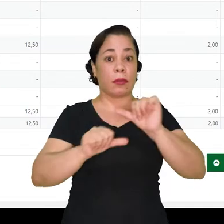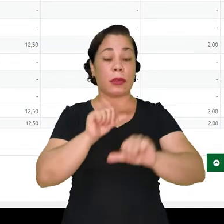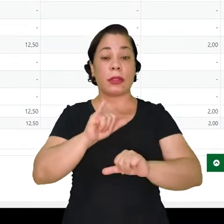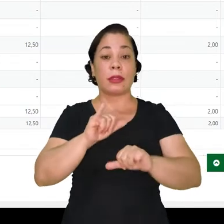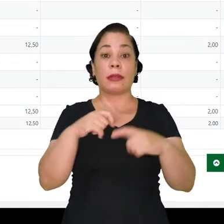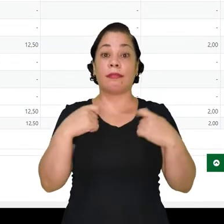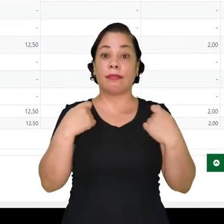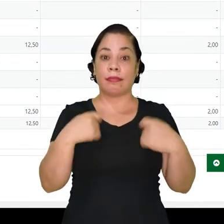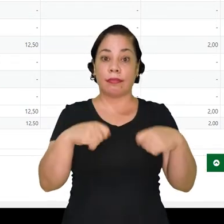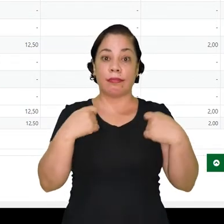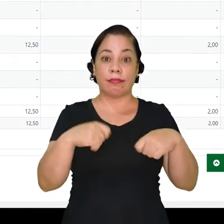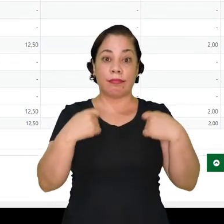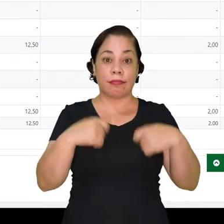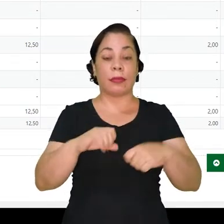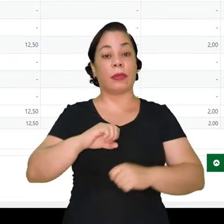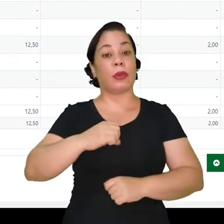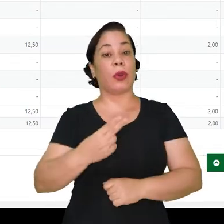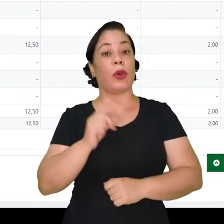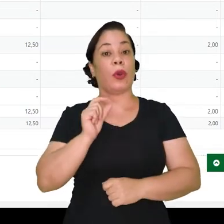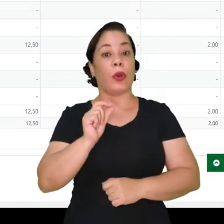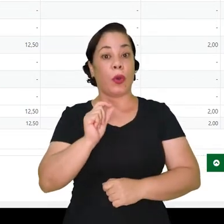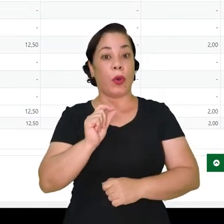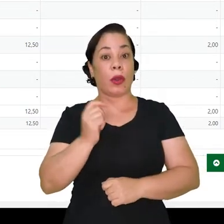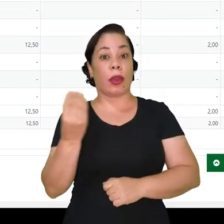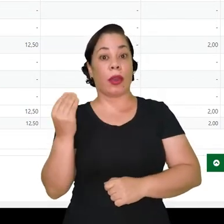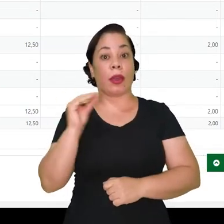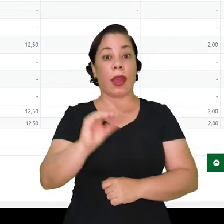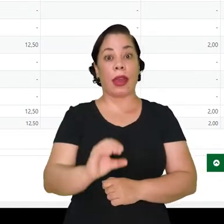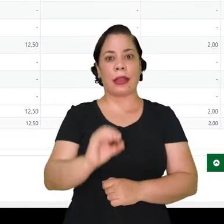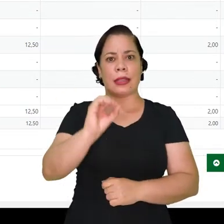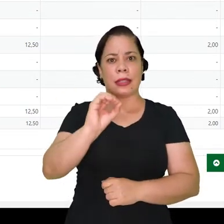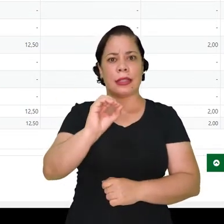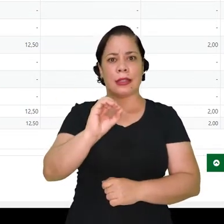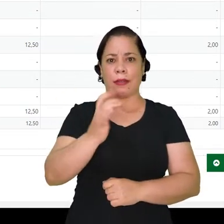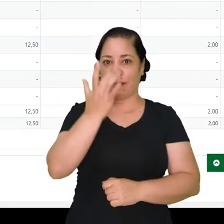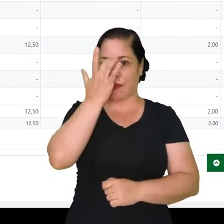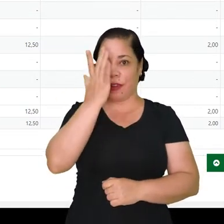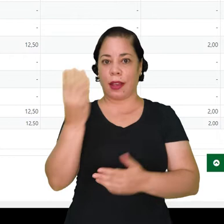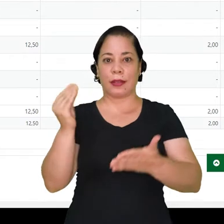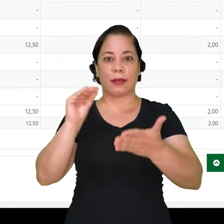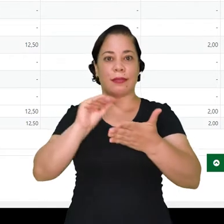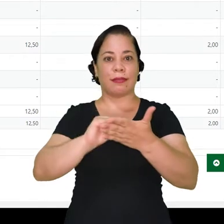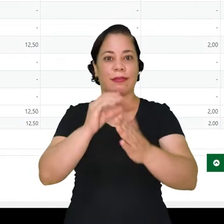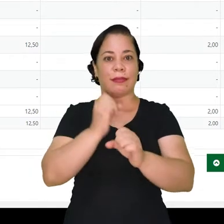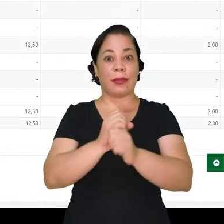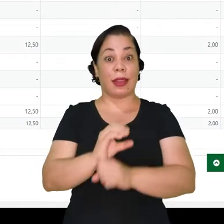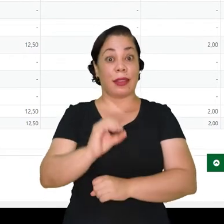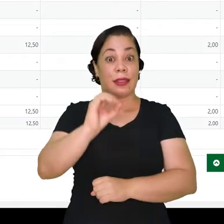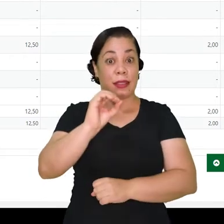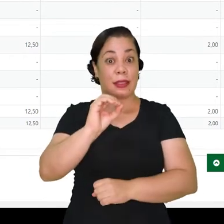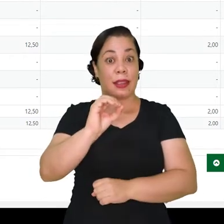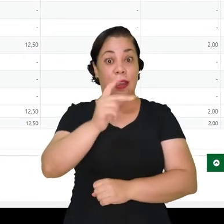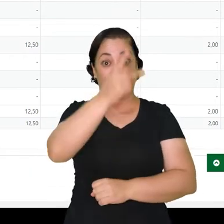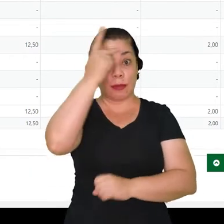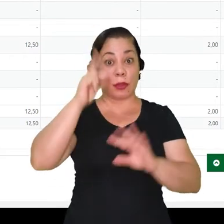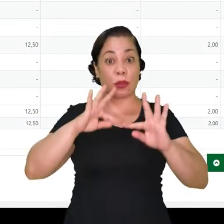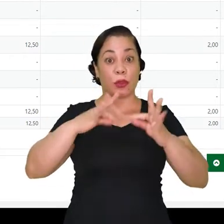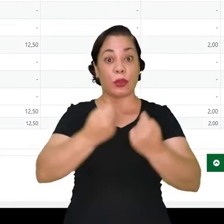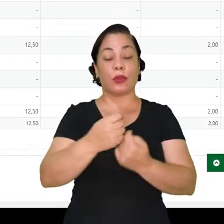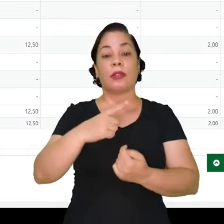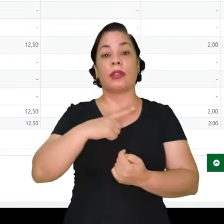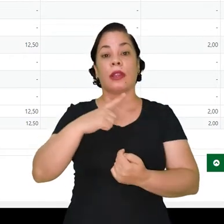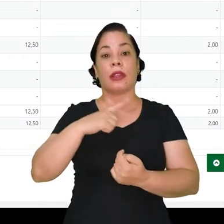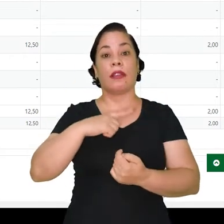quando realmente for necessário. Ou então, para lançar uma nota zero, que é muito fácil lançar zero para todos que